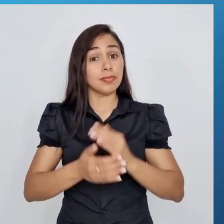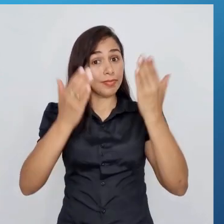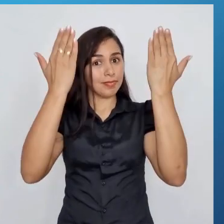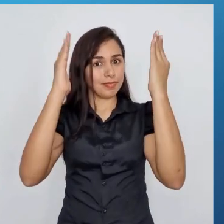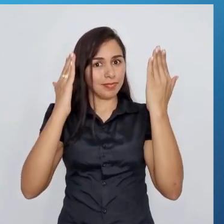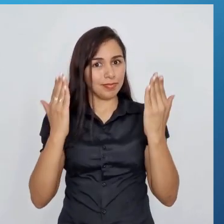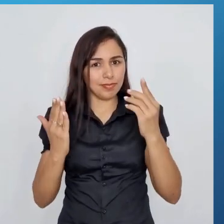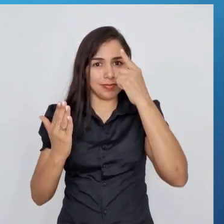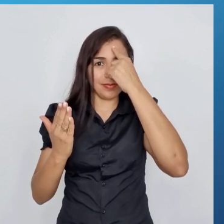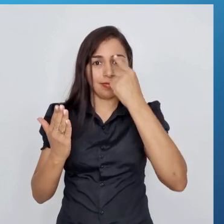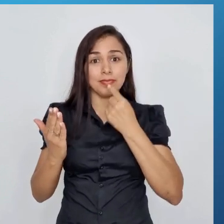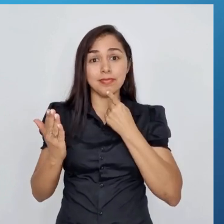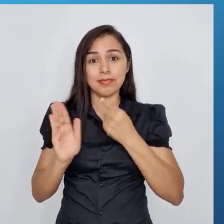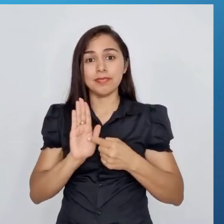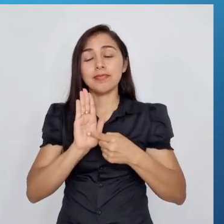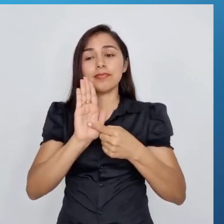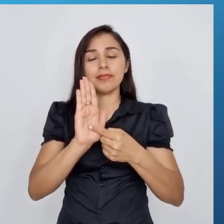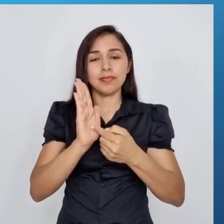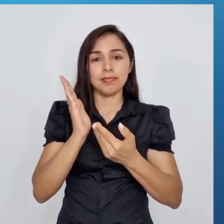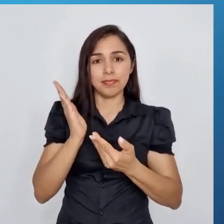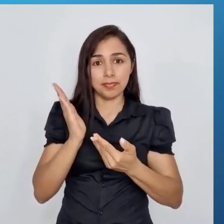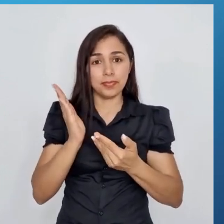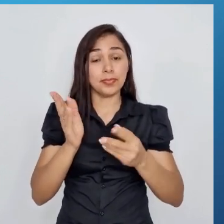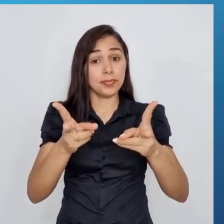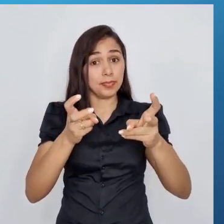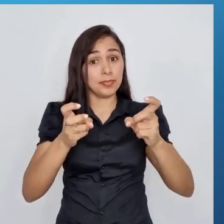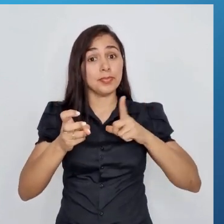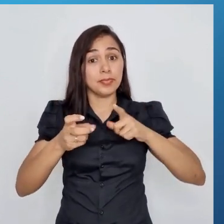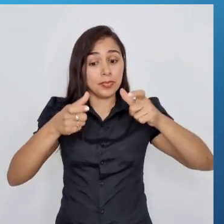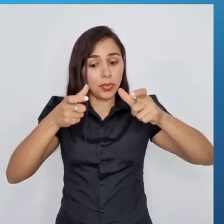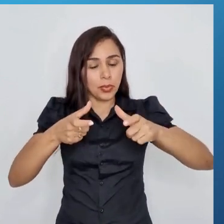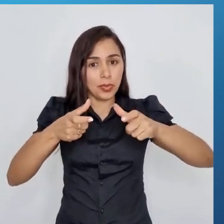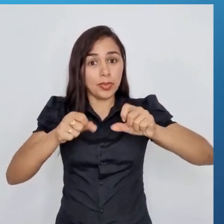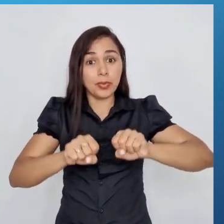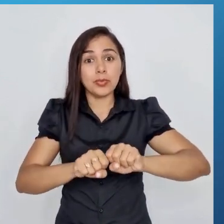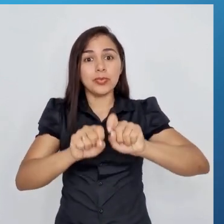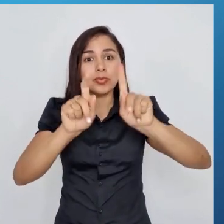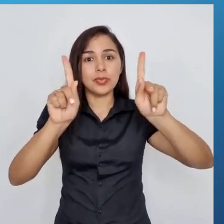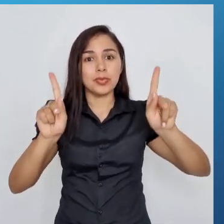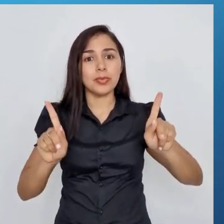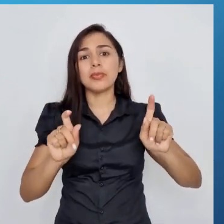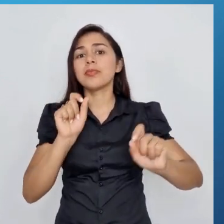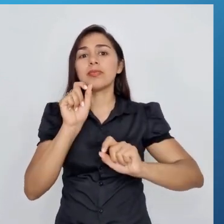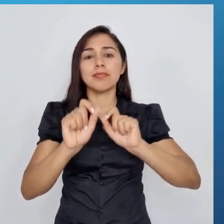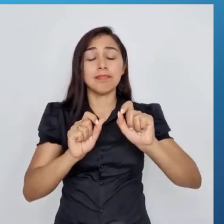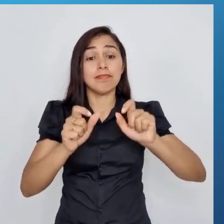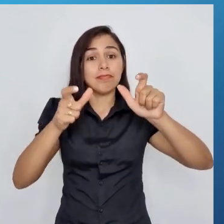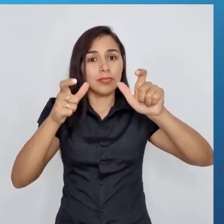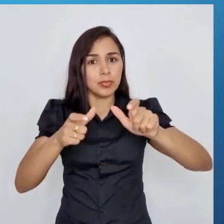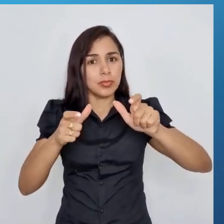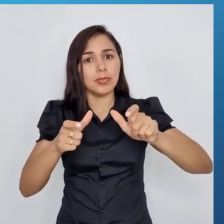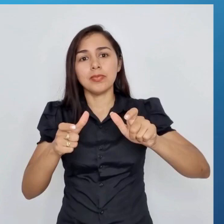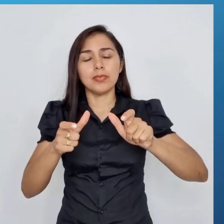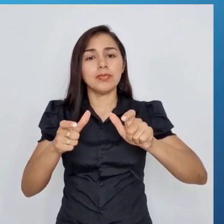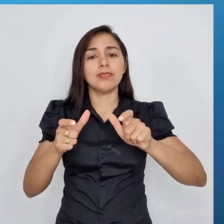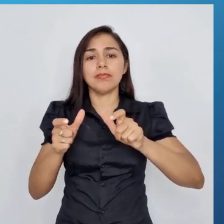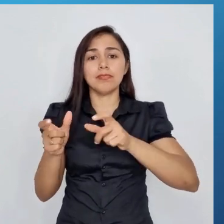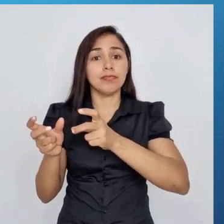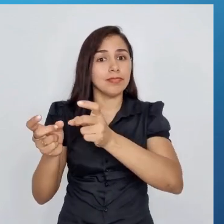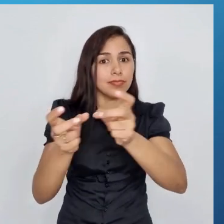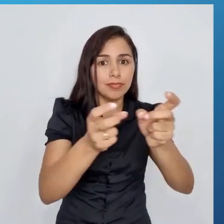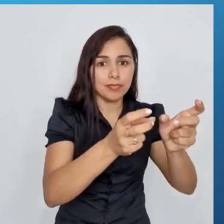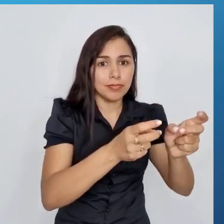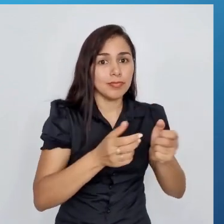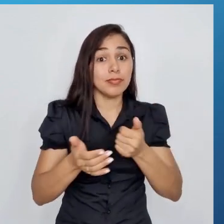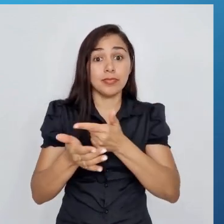imagem comigo. Aqui a gente tem um shopping. Um shopping é um grande centro de compras onde tem um fluxo, movimento